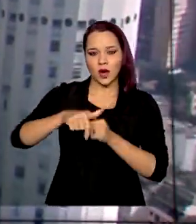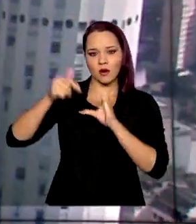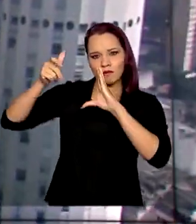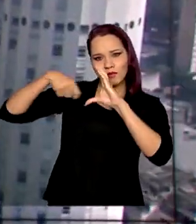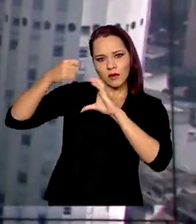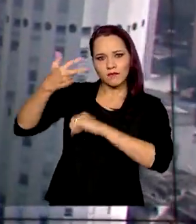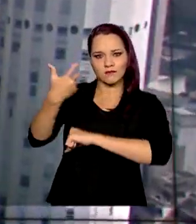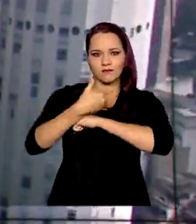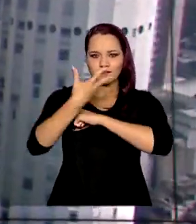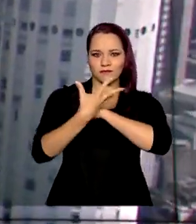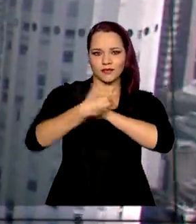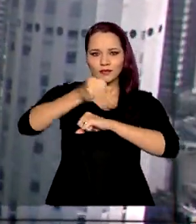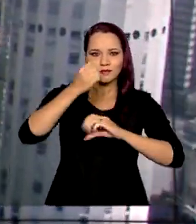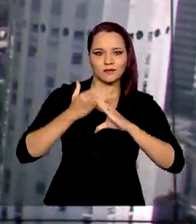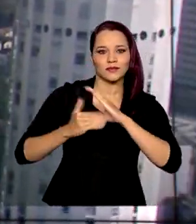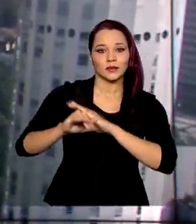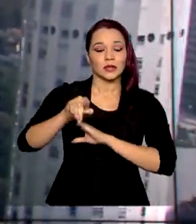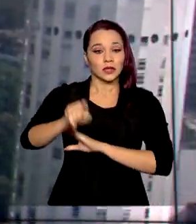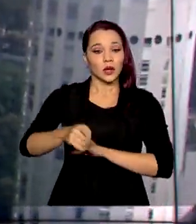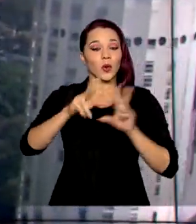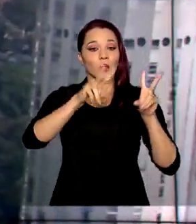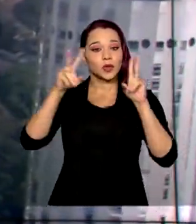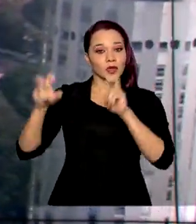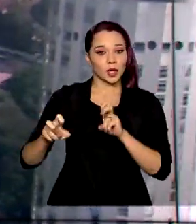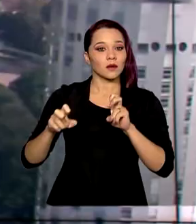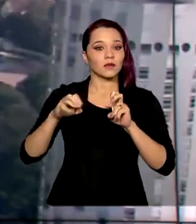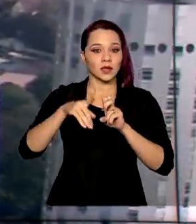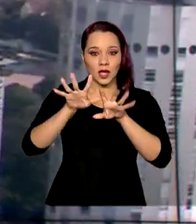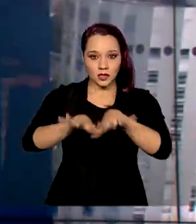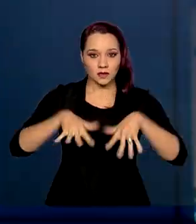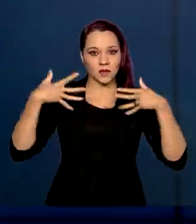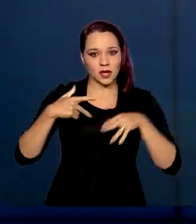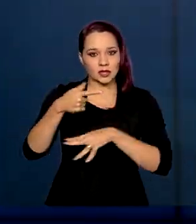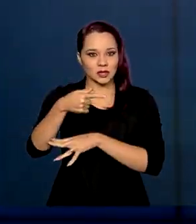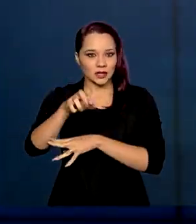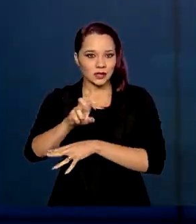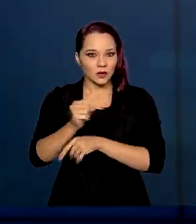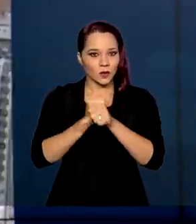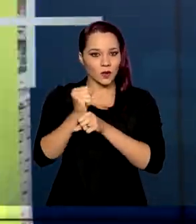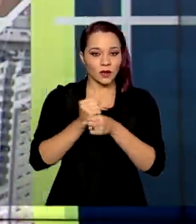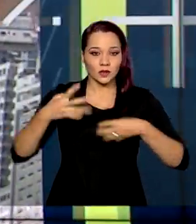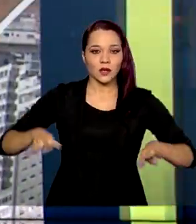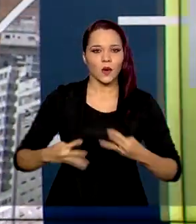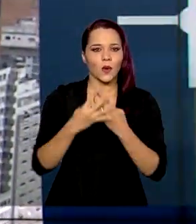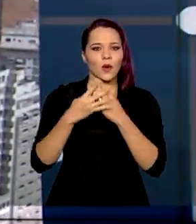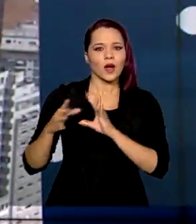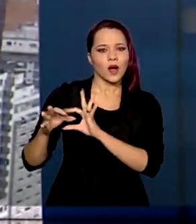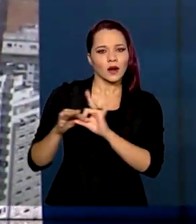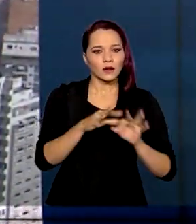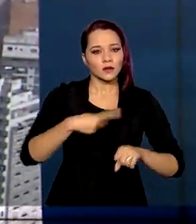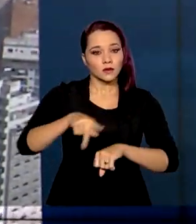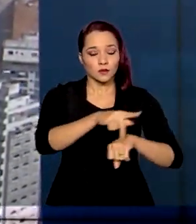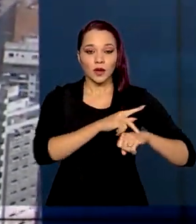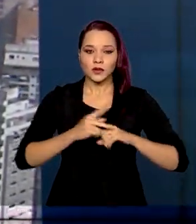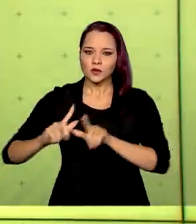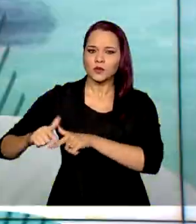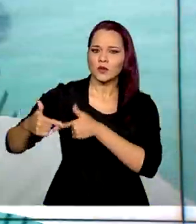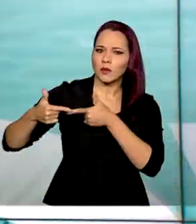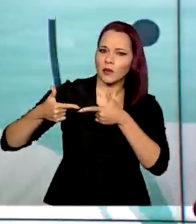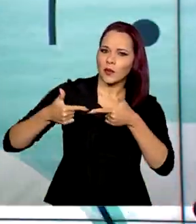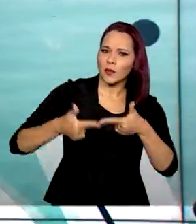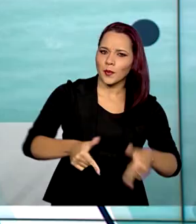declarações. O tema da Assembleia nesses 75 anos da ONU reforça a aliança dos países no combate ao novo